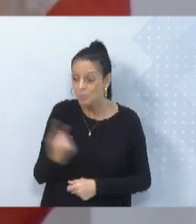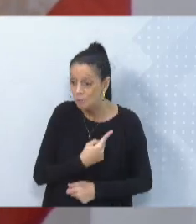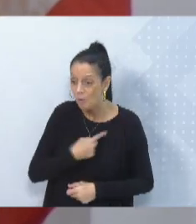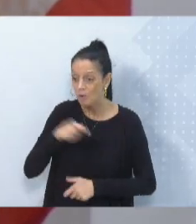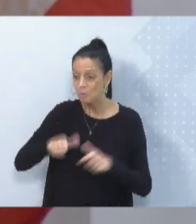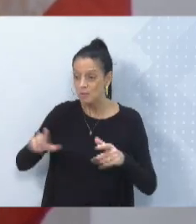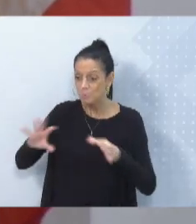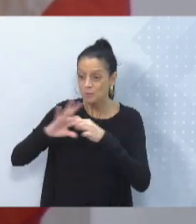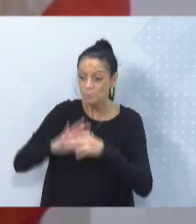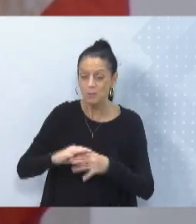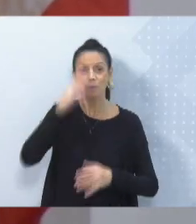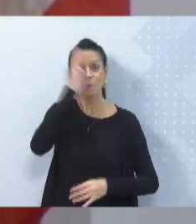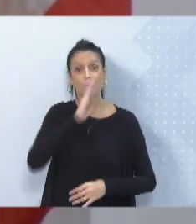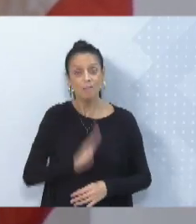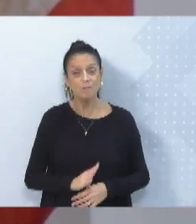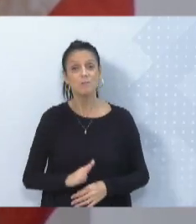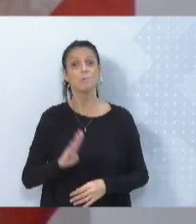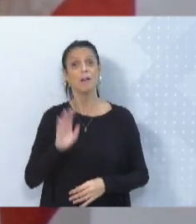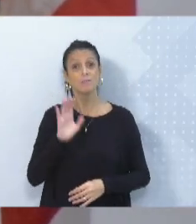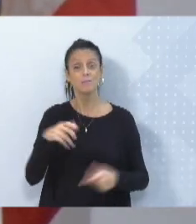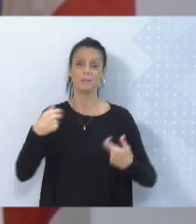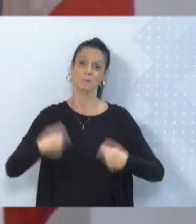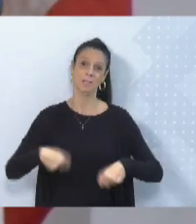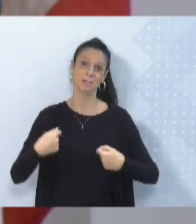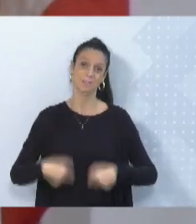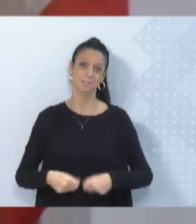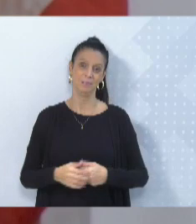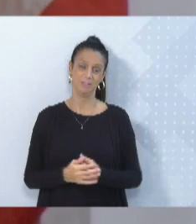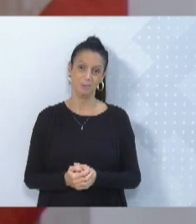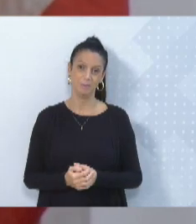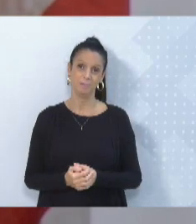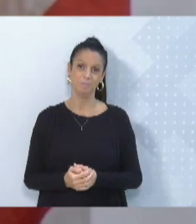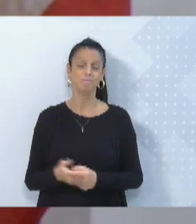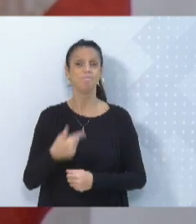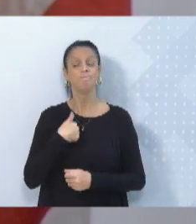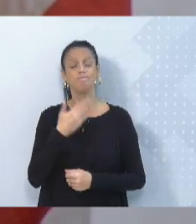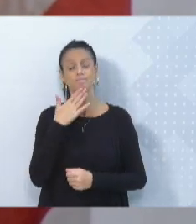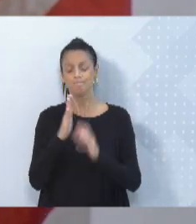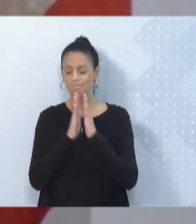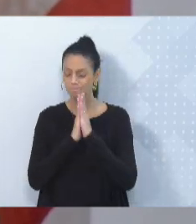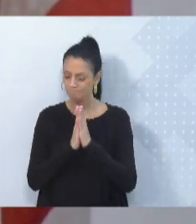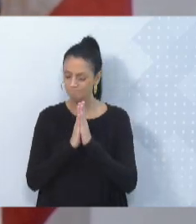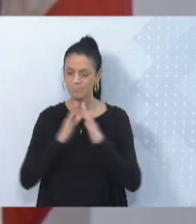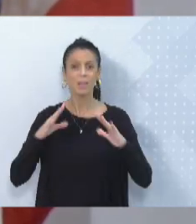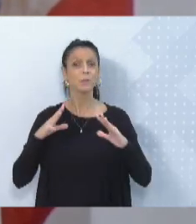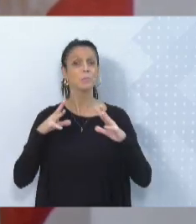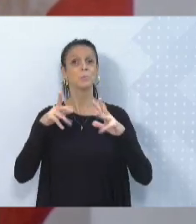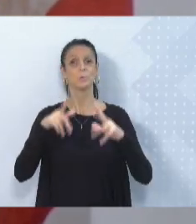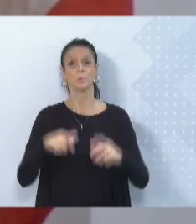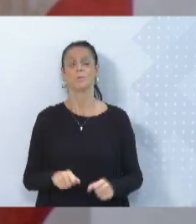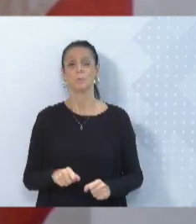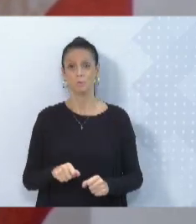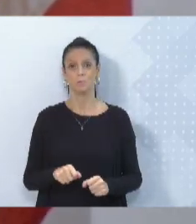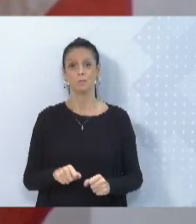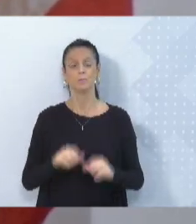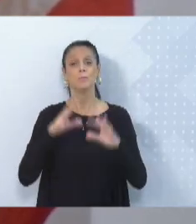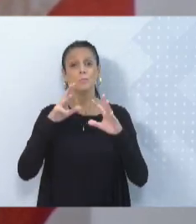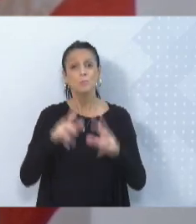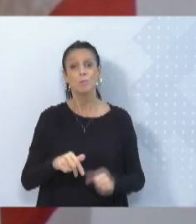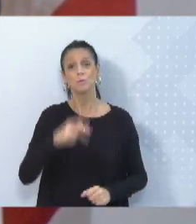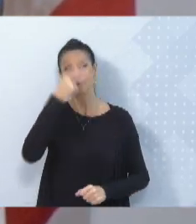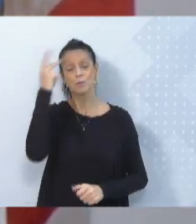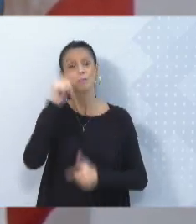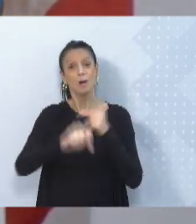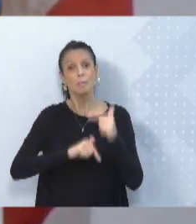precisa. E eu fico aqui fazendo um apelo a todos os que estão hoje em um cargo